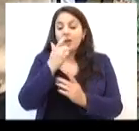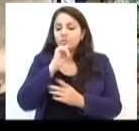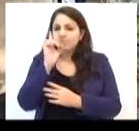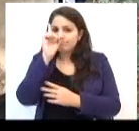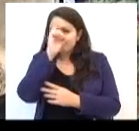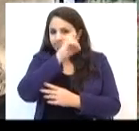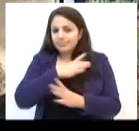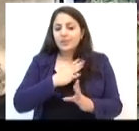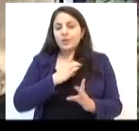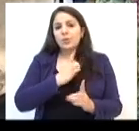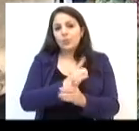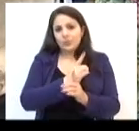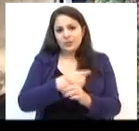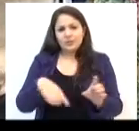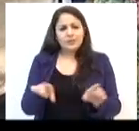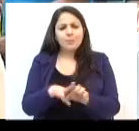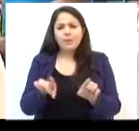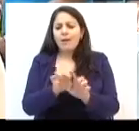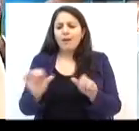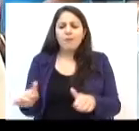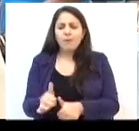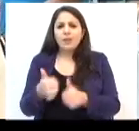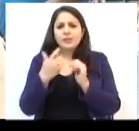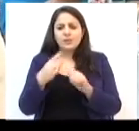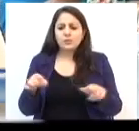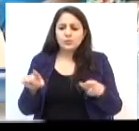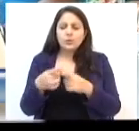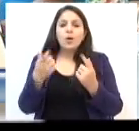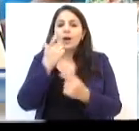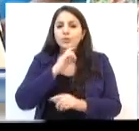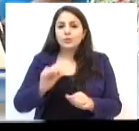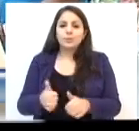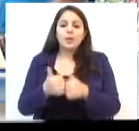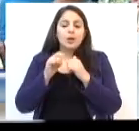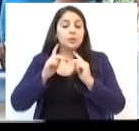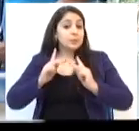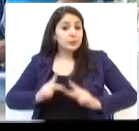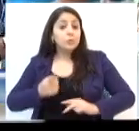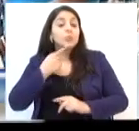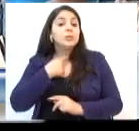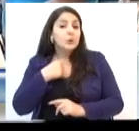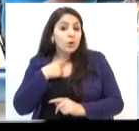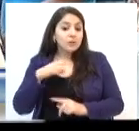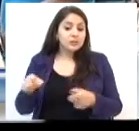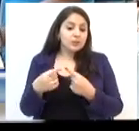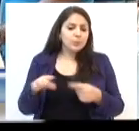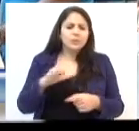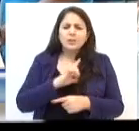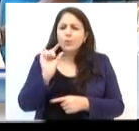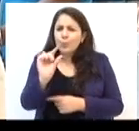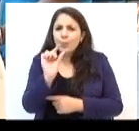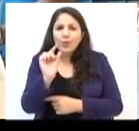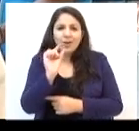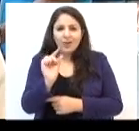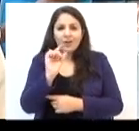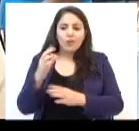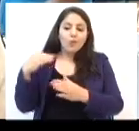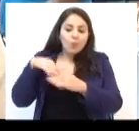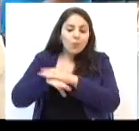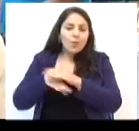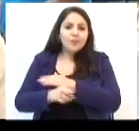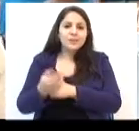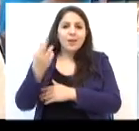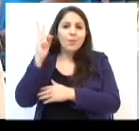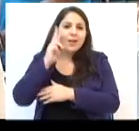difíceis de encontrar, né? E até o som, a qualidade do som é melhor para quem gosta da música, da história da música, ter um pedacinho, né?